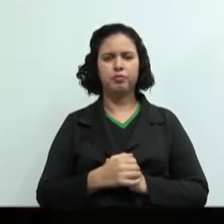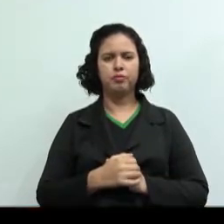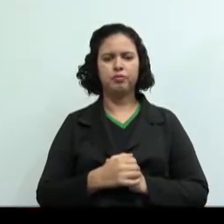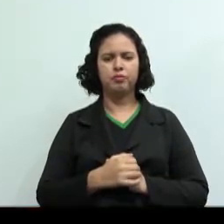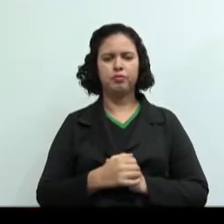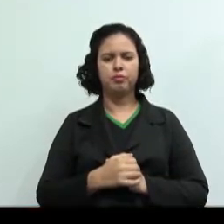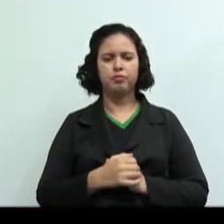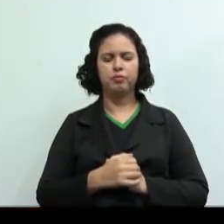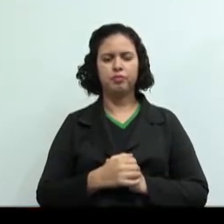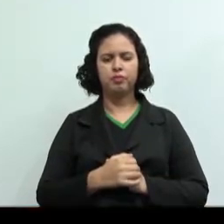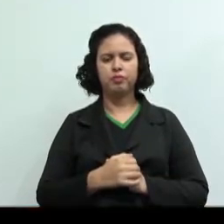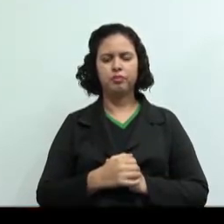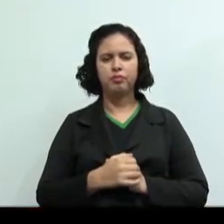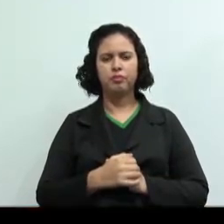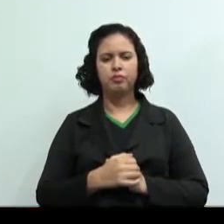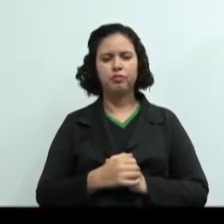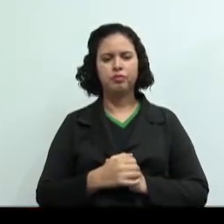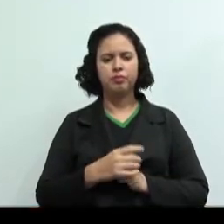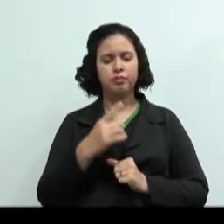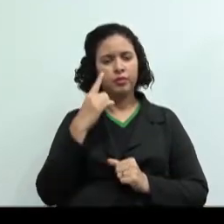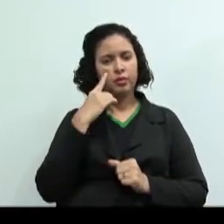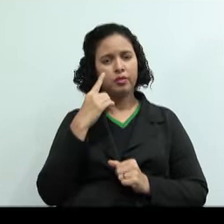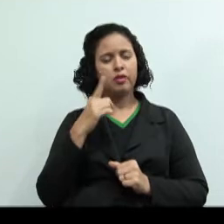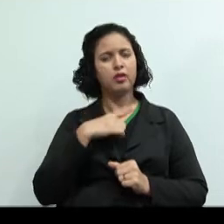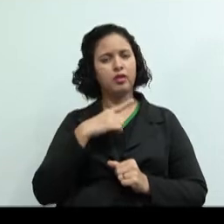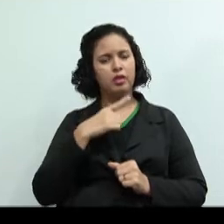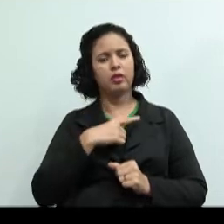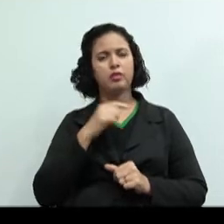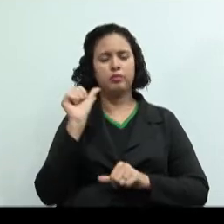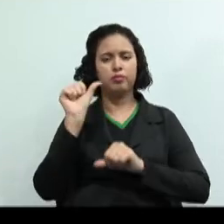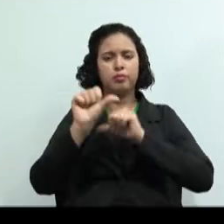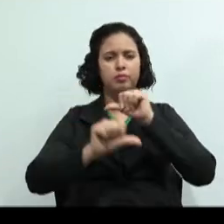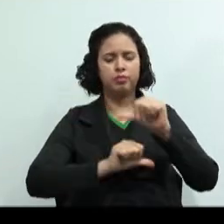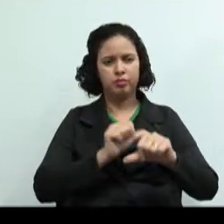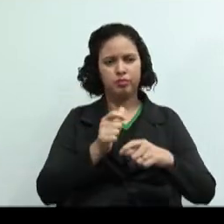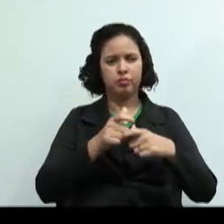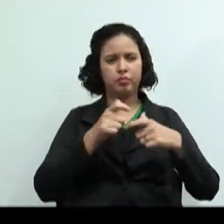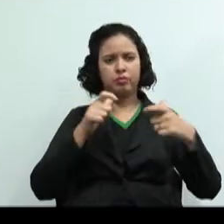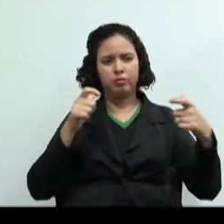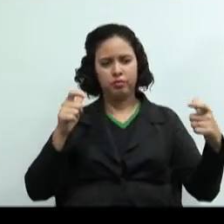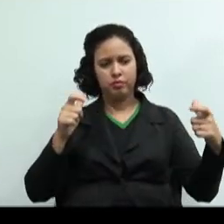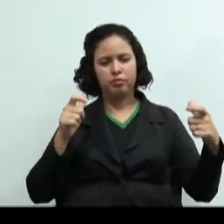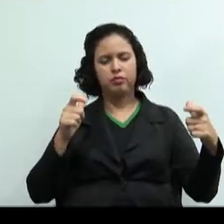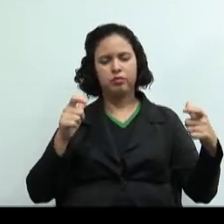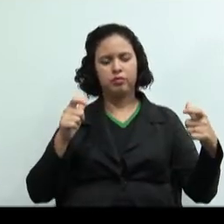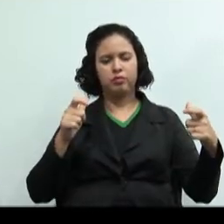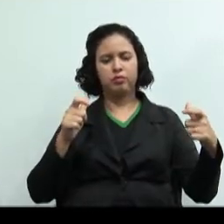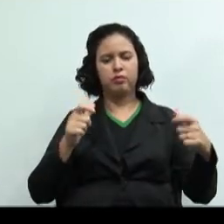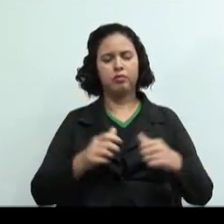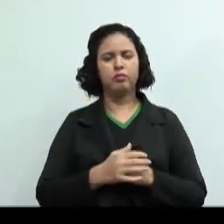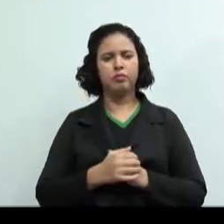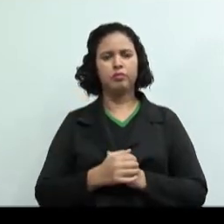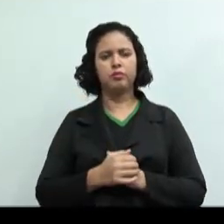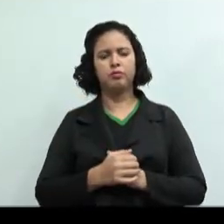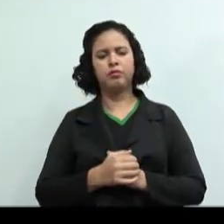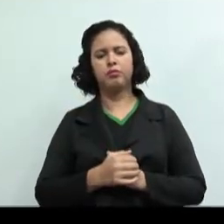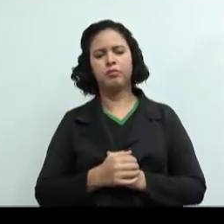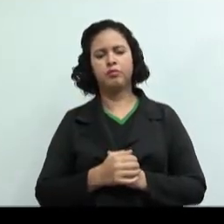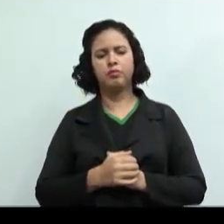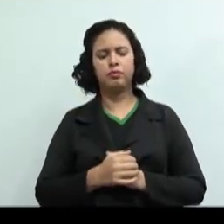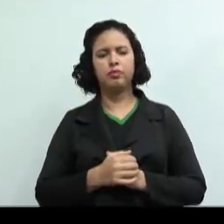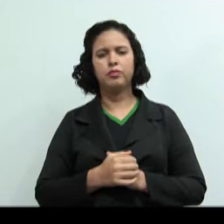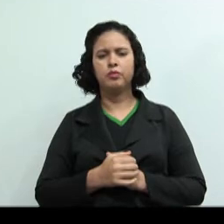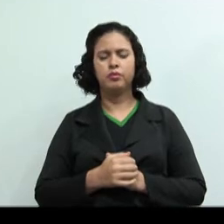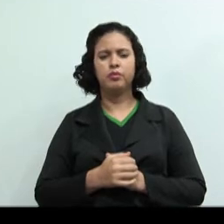Custos, dispêndios variáveis. Sofrem variação em razão do volume de produção. Exemplo, matéria-prima e